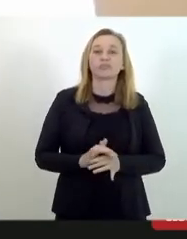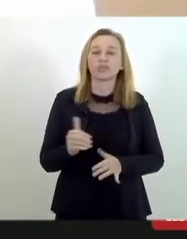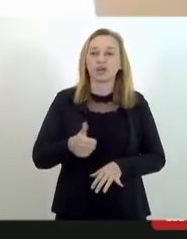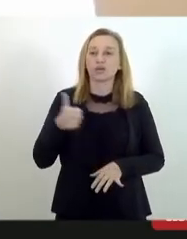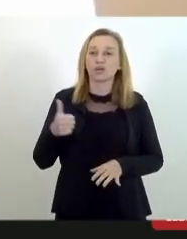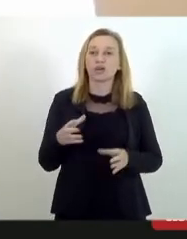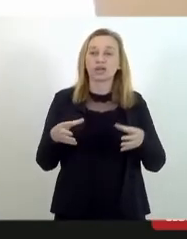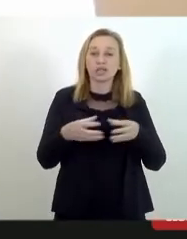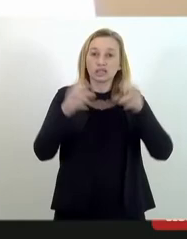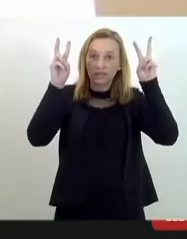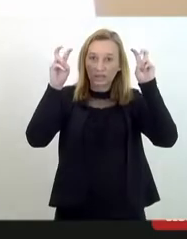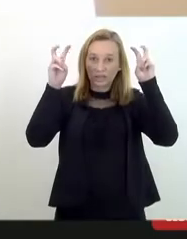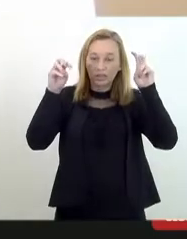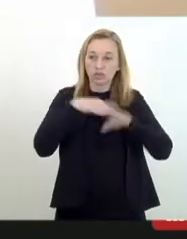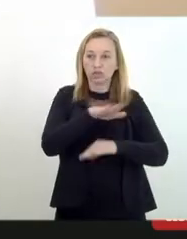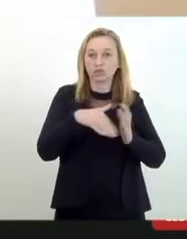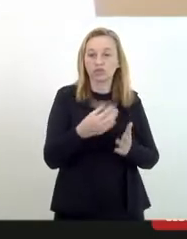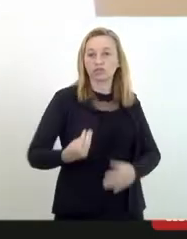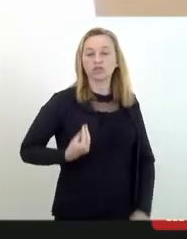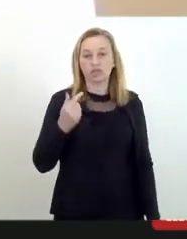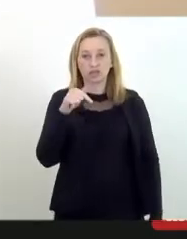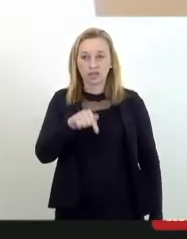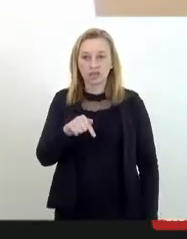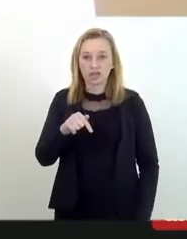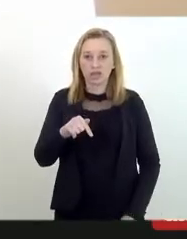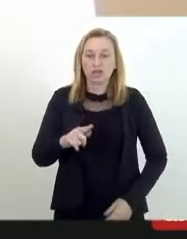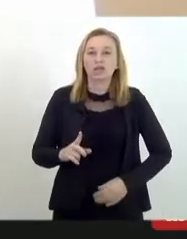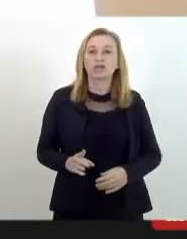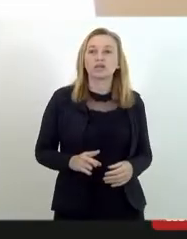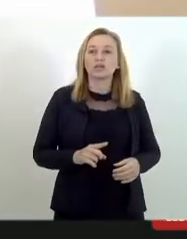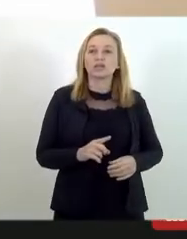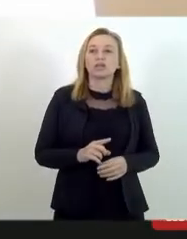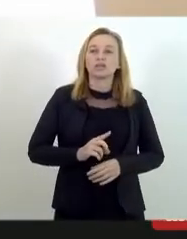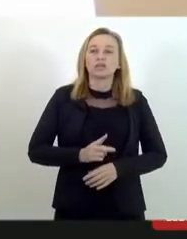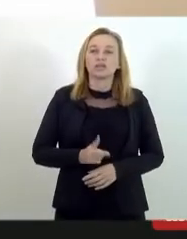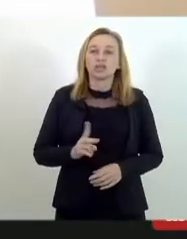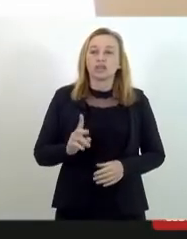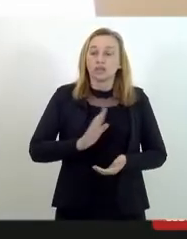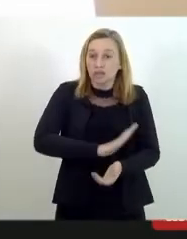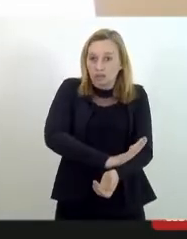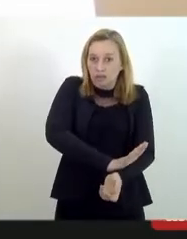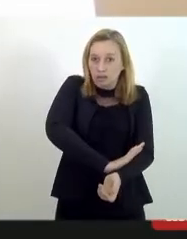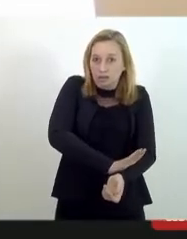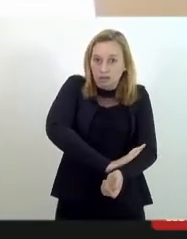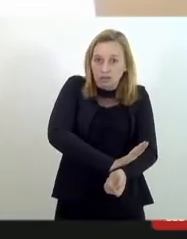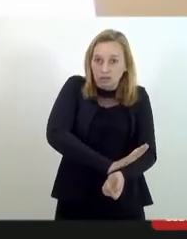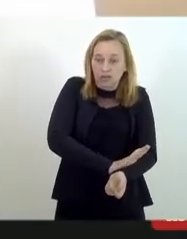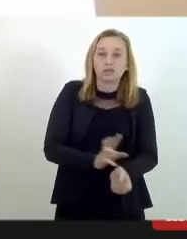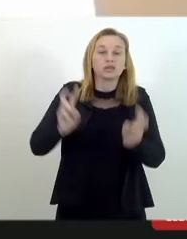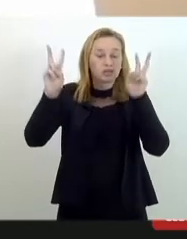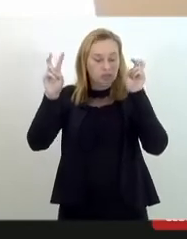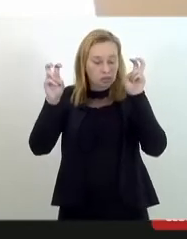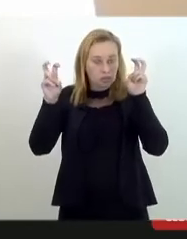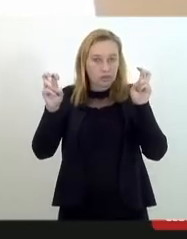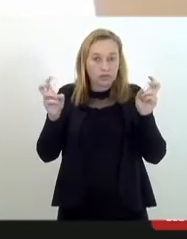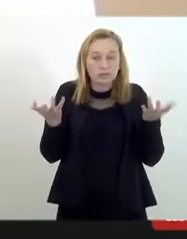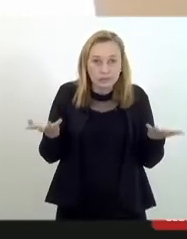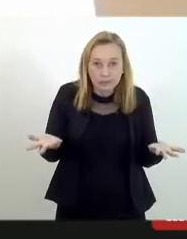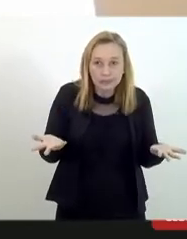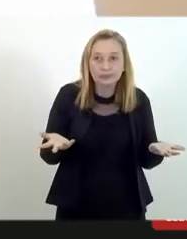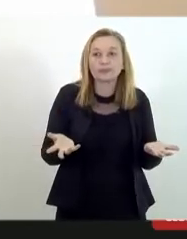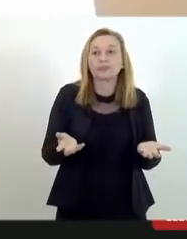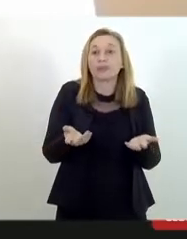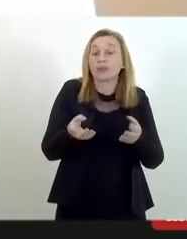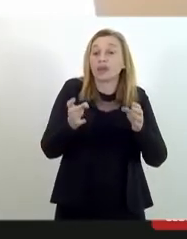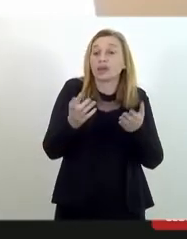de princípio, todos aqui presentes, estamos assentes e acordes que o racismo é uma questão estrutural, é um